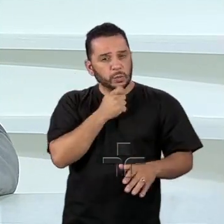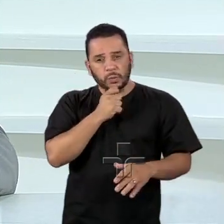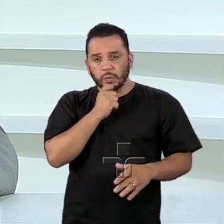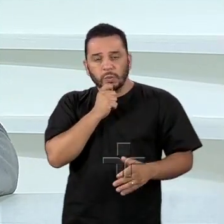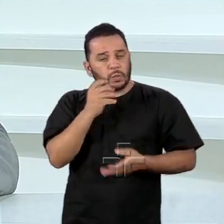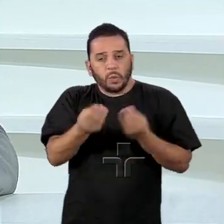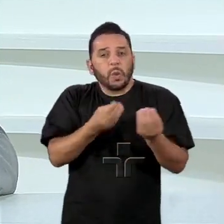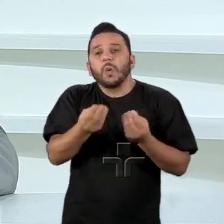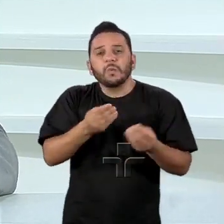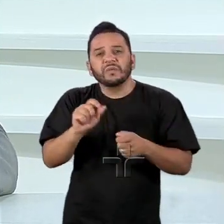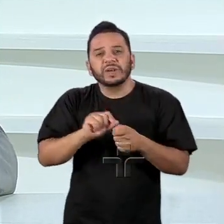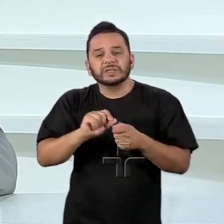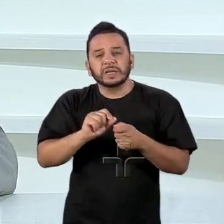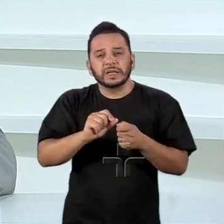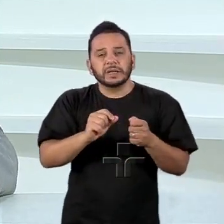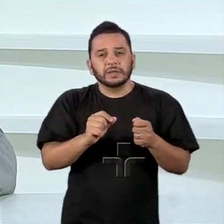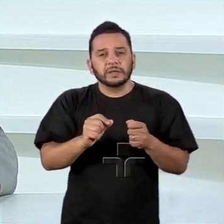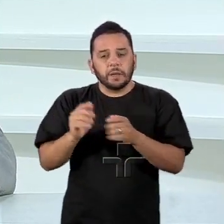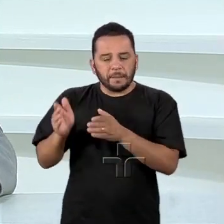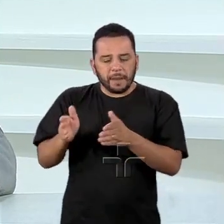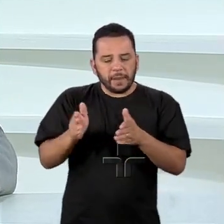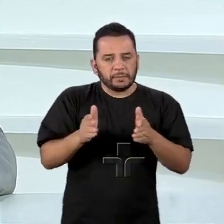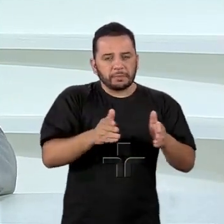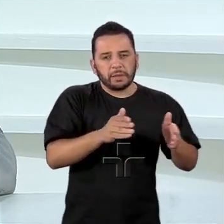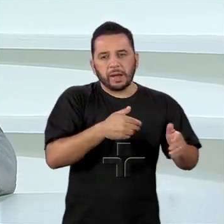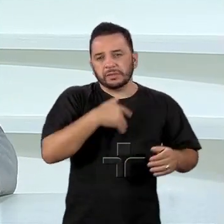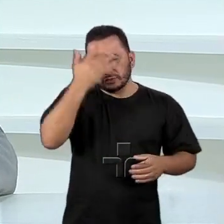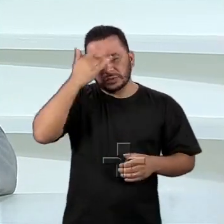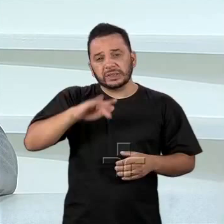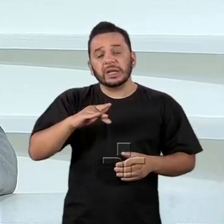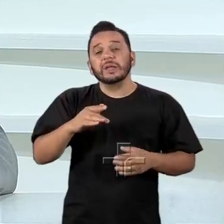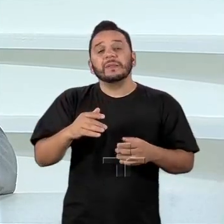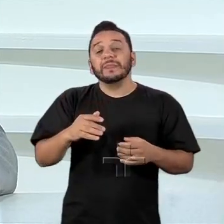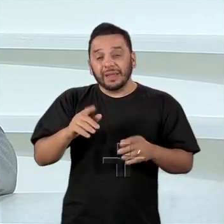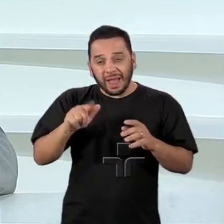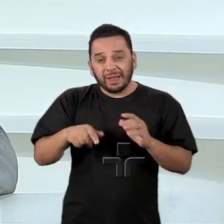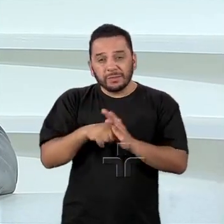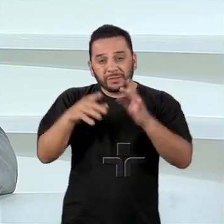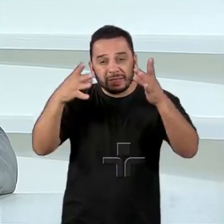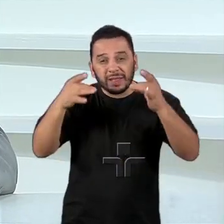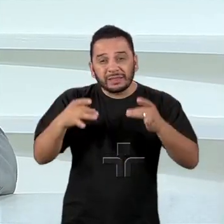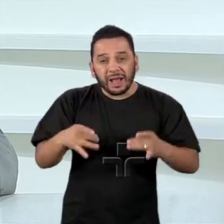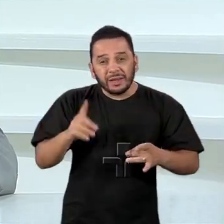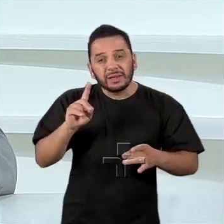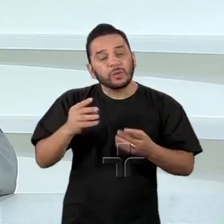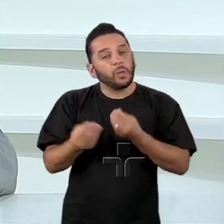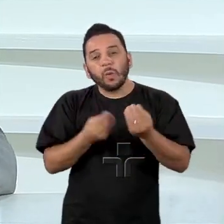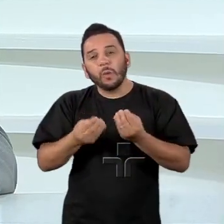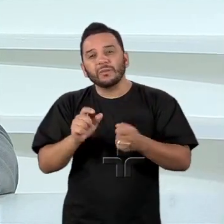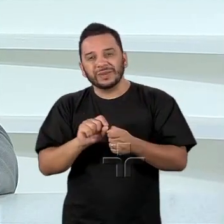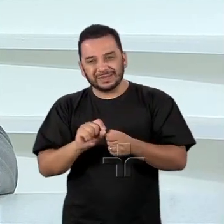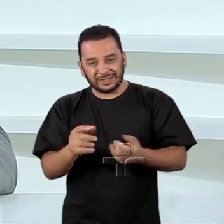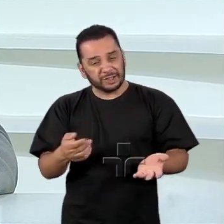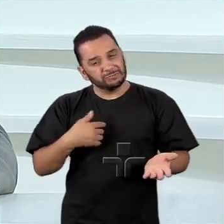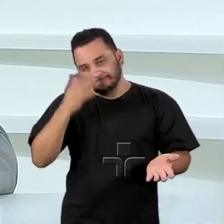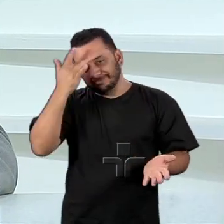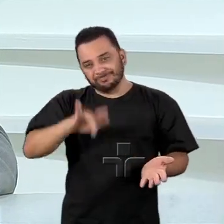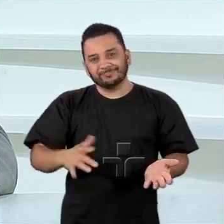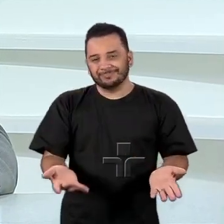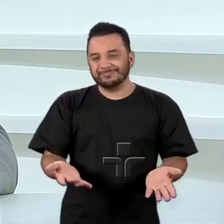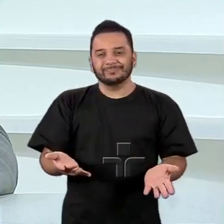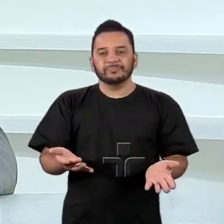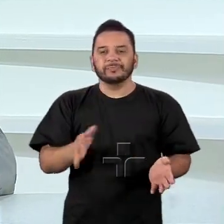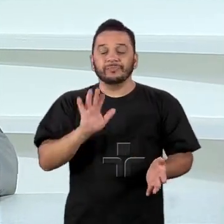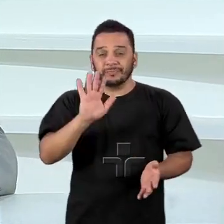o detalhe é o como fazer, não é o que fazer. Então, será muito difícil, nesse